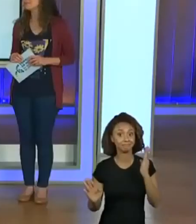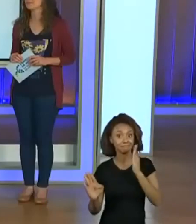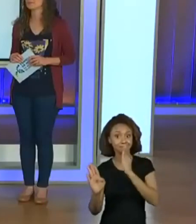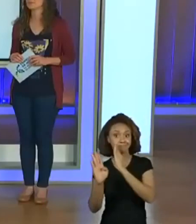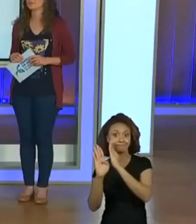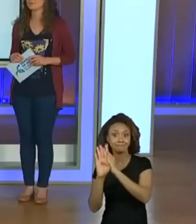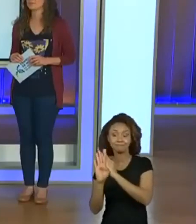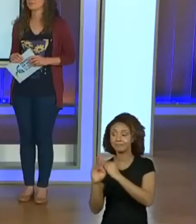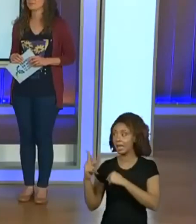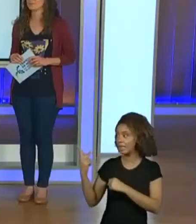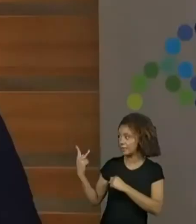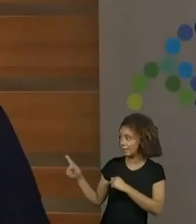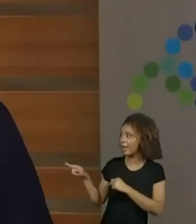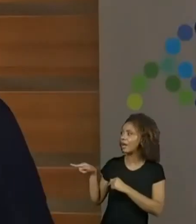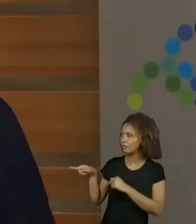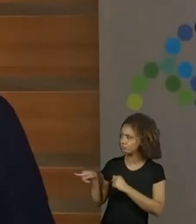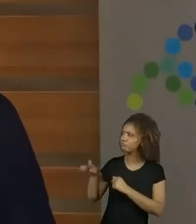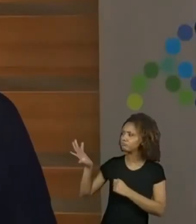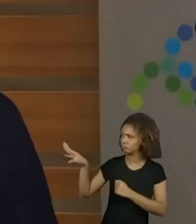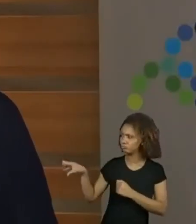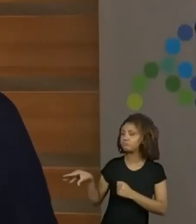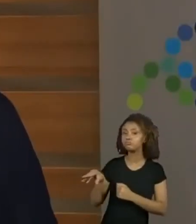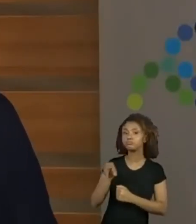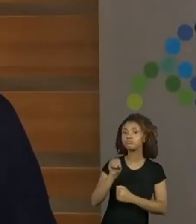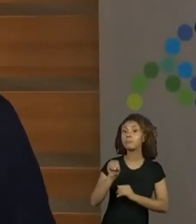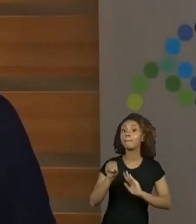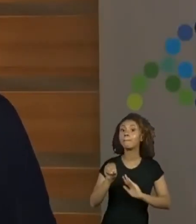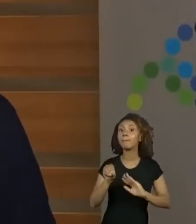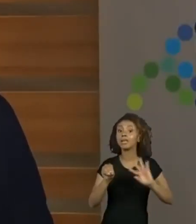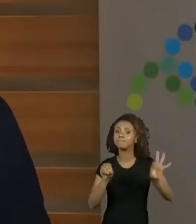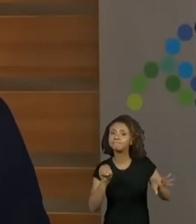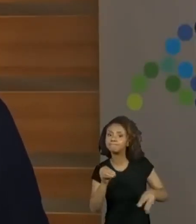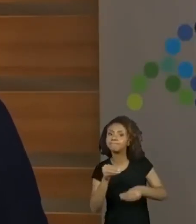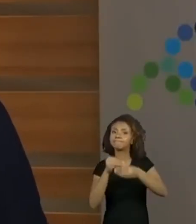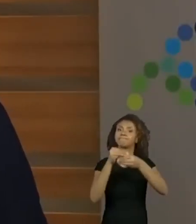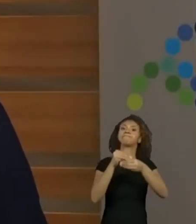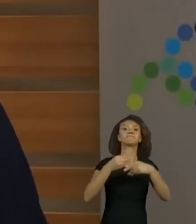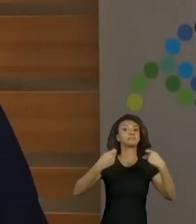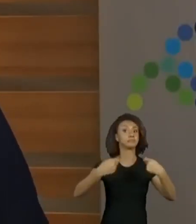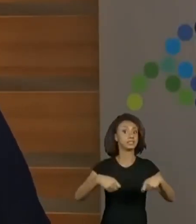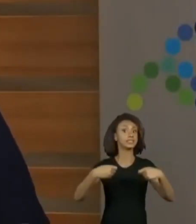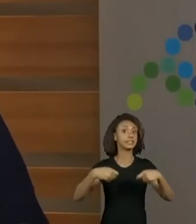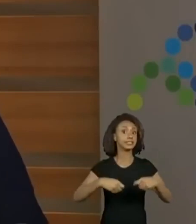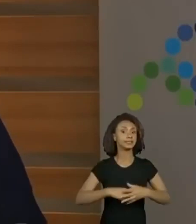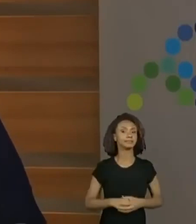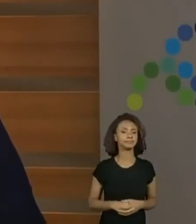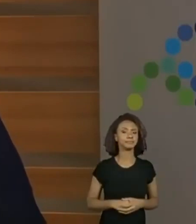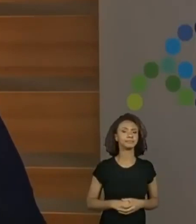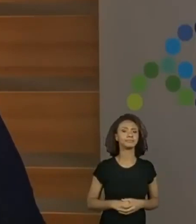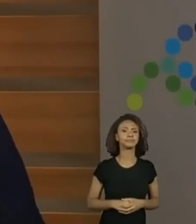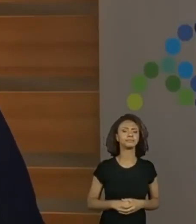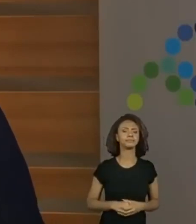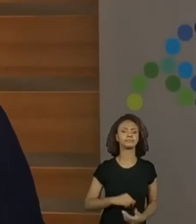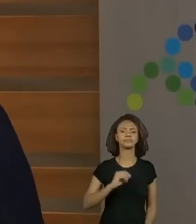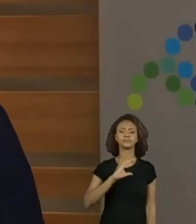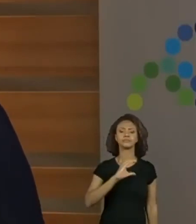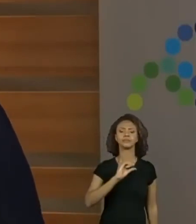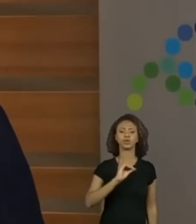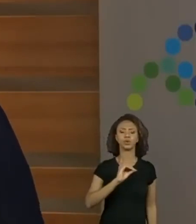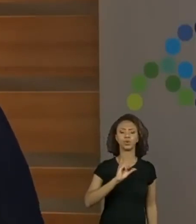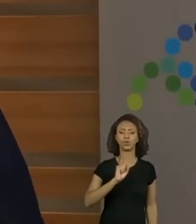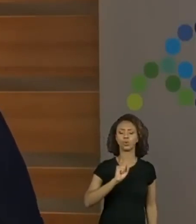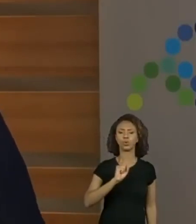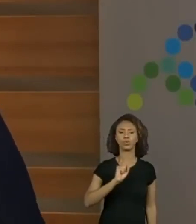olhar para dela, mas a gente vai perceber que vai ter que fazer mais letras, vai ter que construir. Consoante. Será que eu posso usar